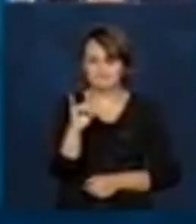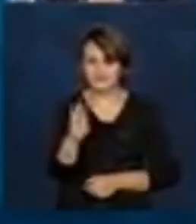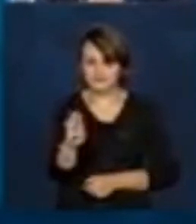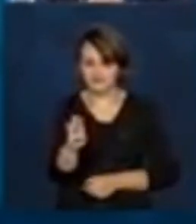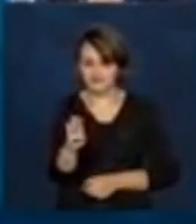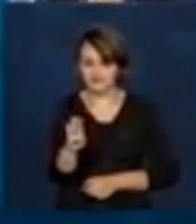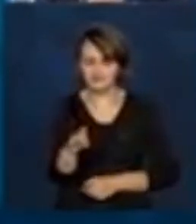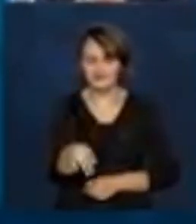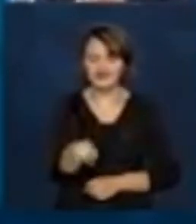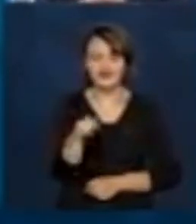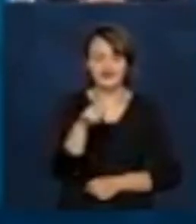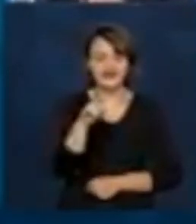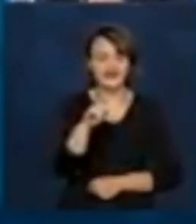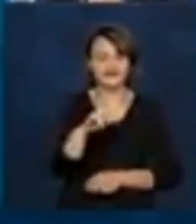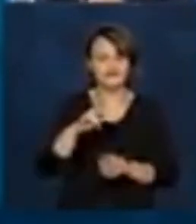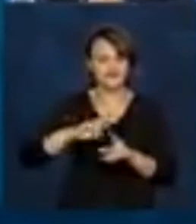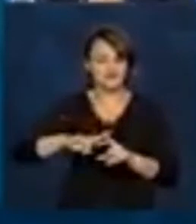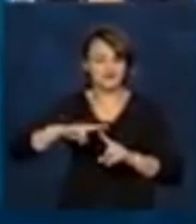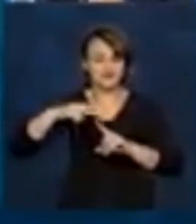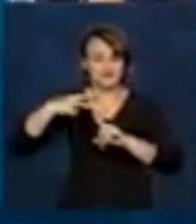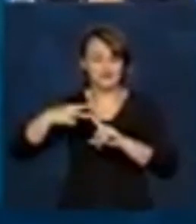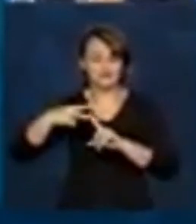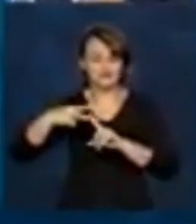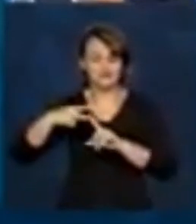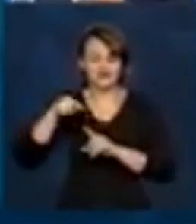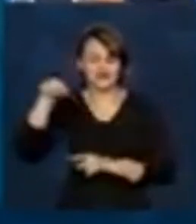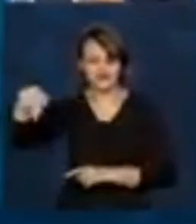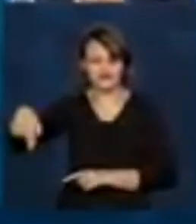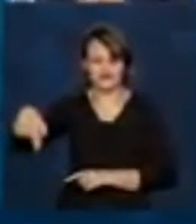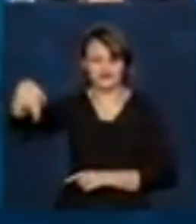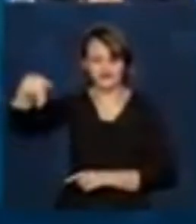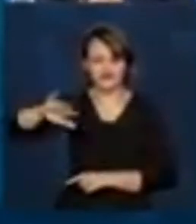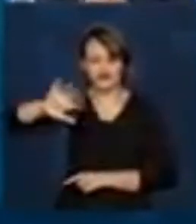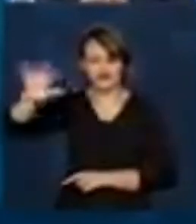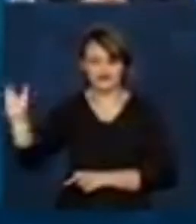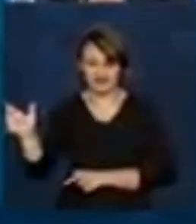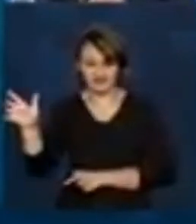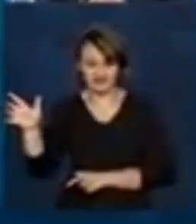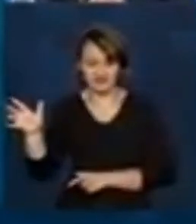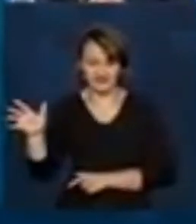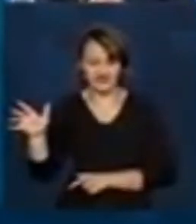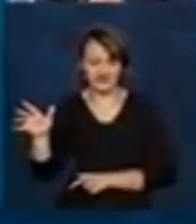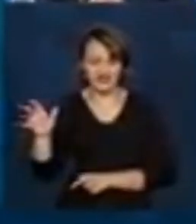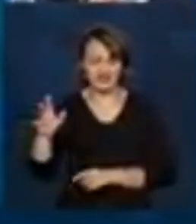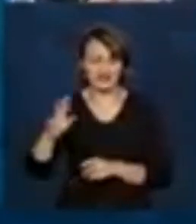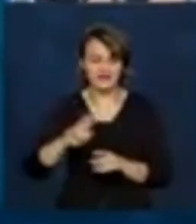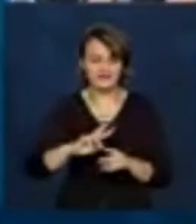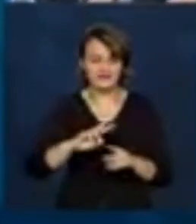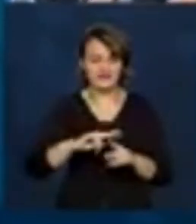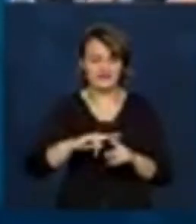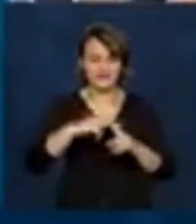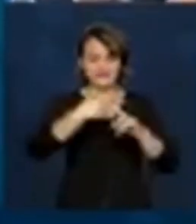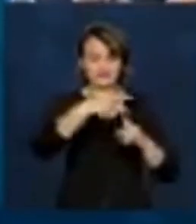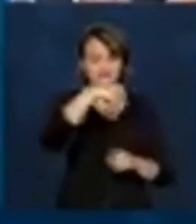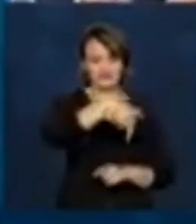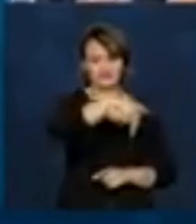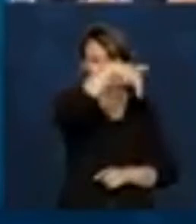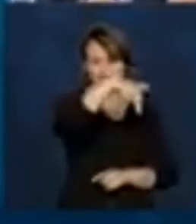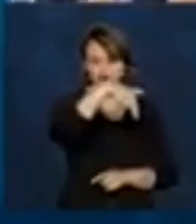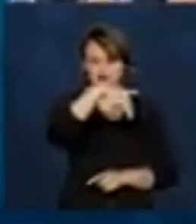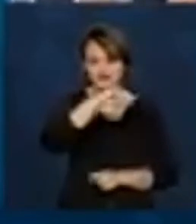mais do que o dobro da participação do PIB do Nordeste, quase o dobro da participação da região Norte.